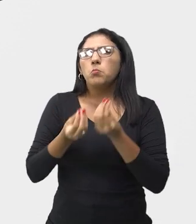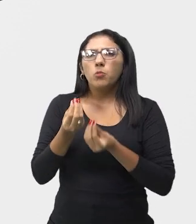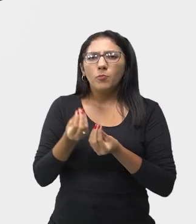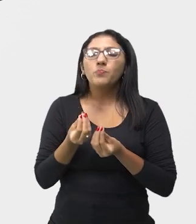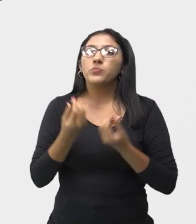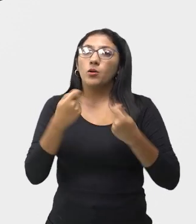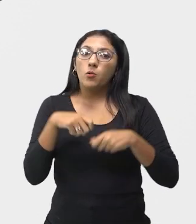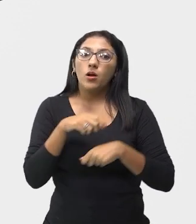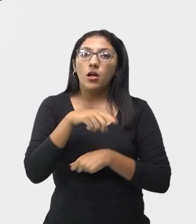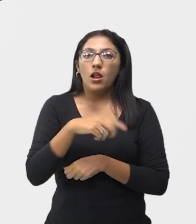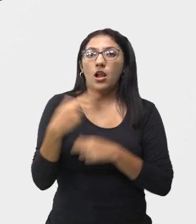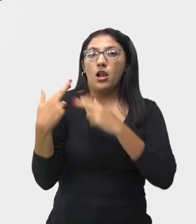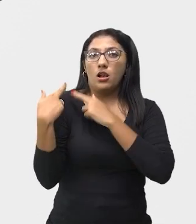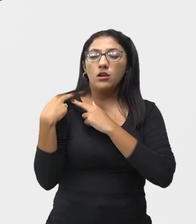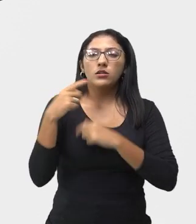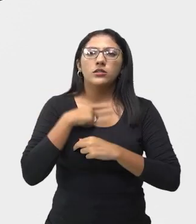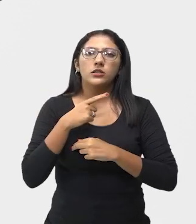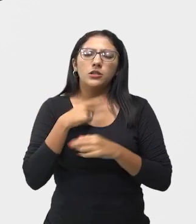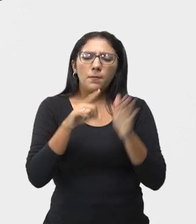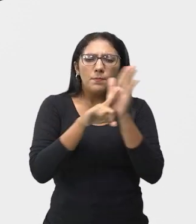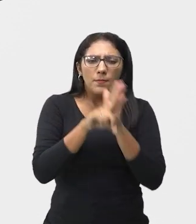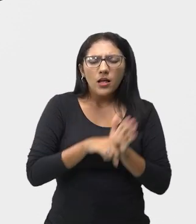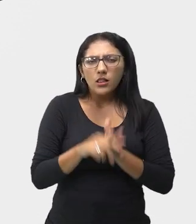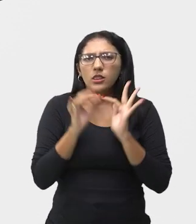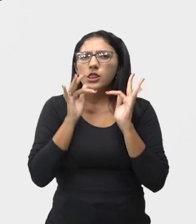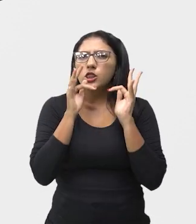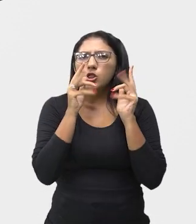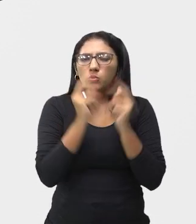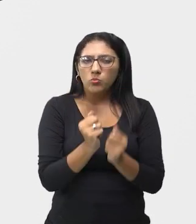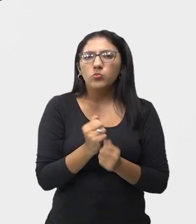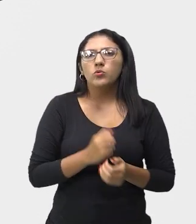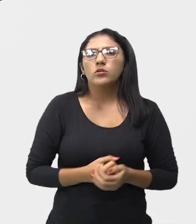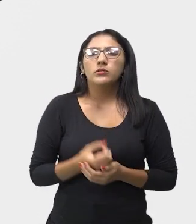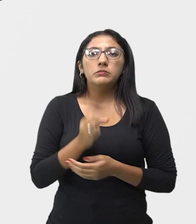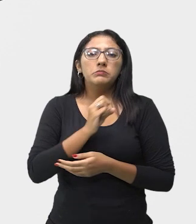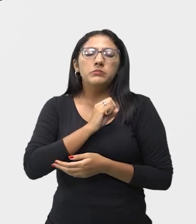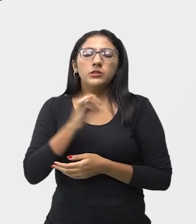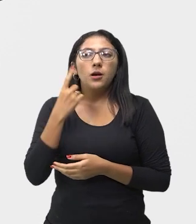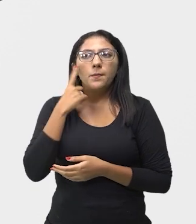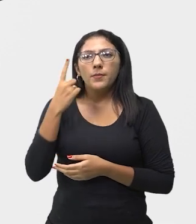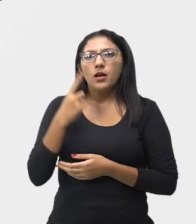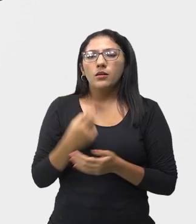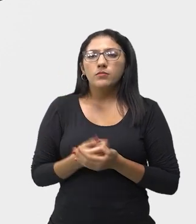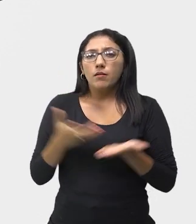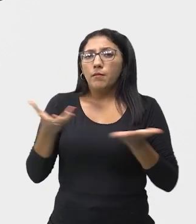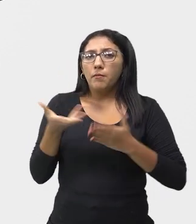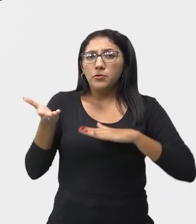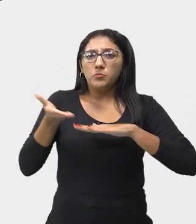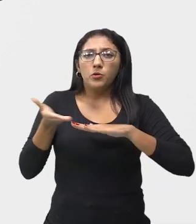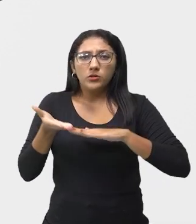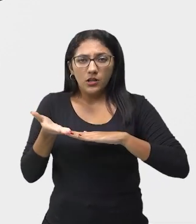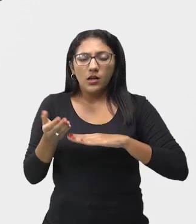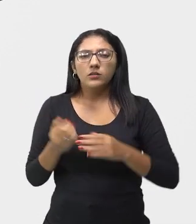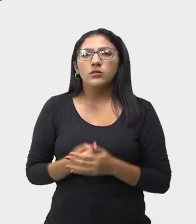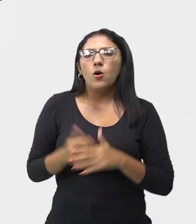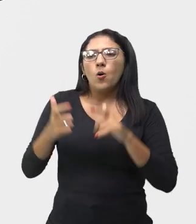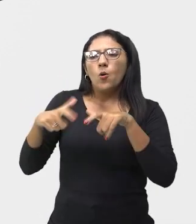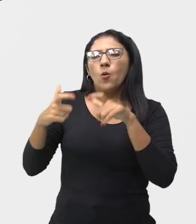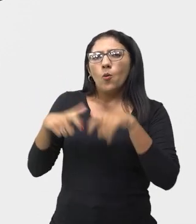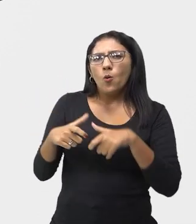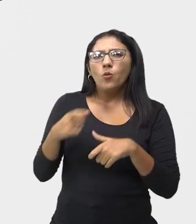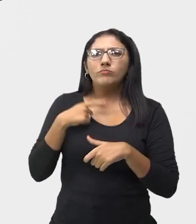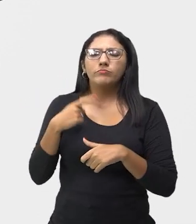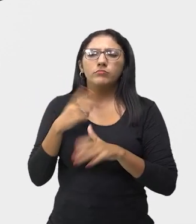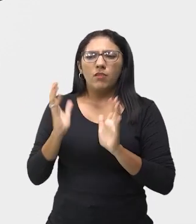Então, ele vai fazer uma pesquisa do traje, certo? Se for na época contemporânea. Em que lugar